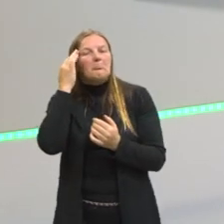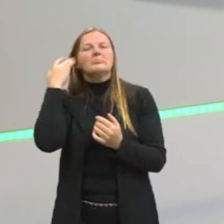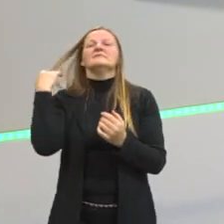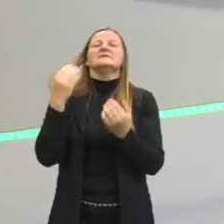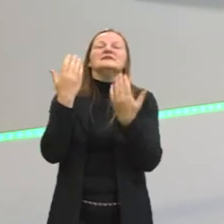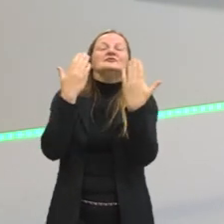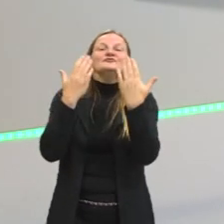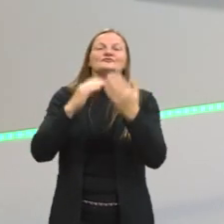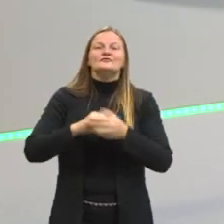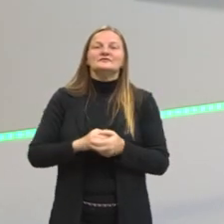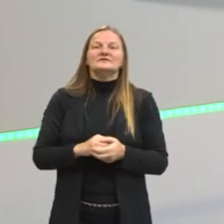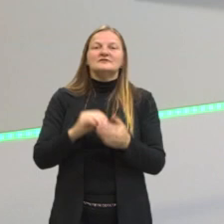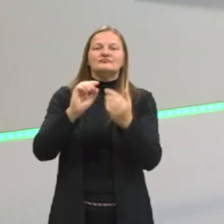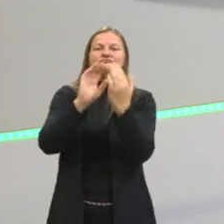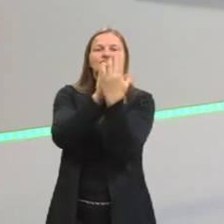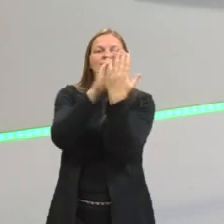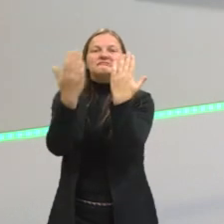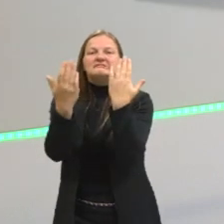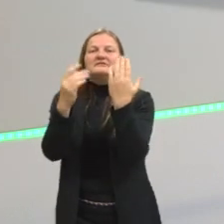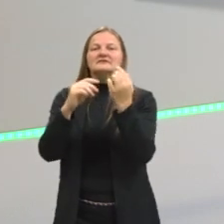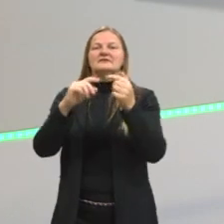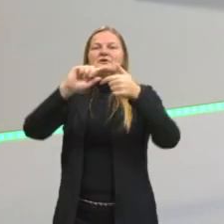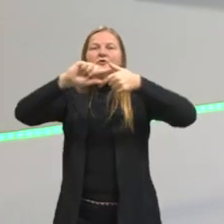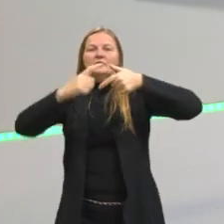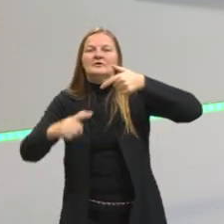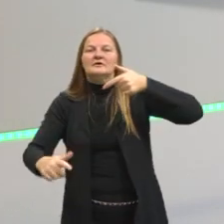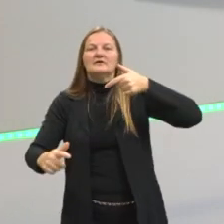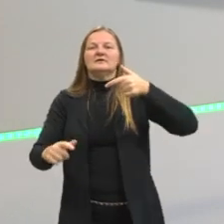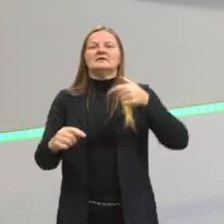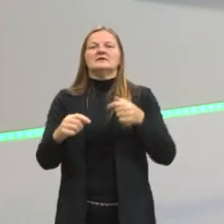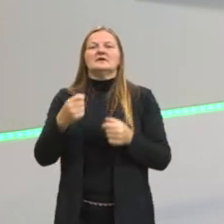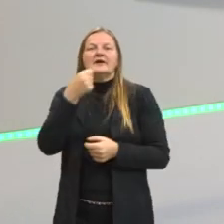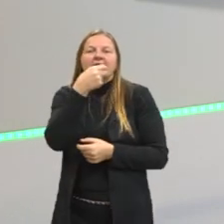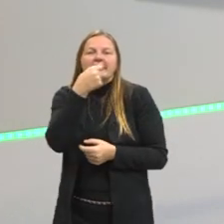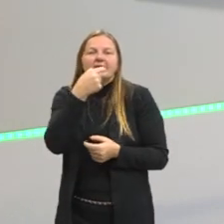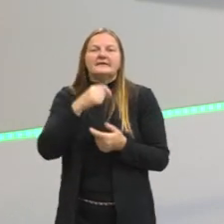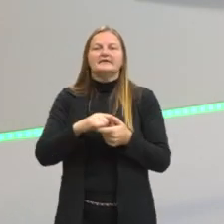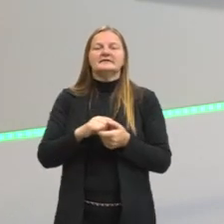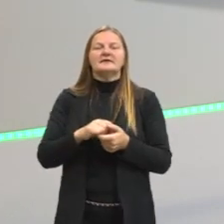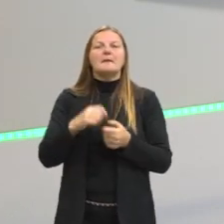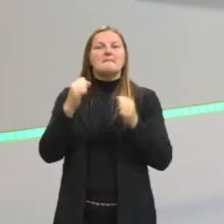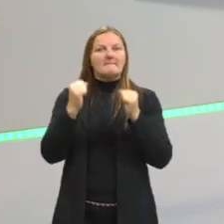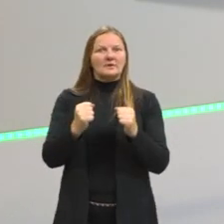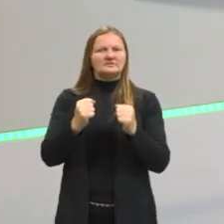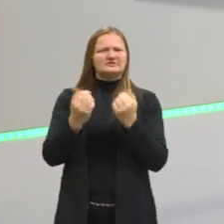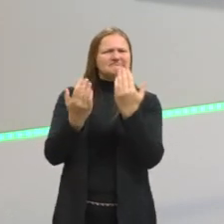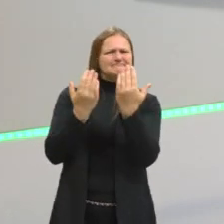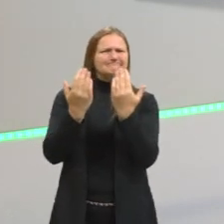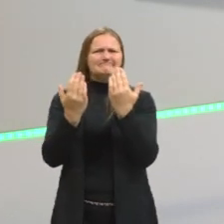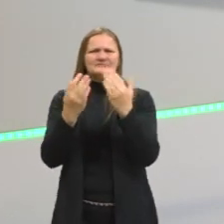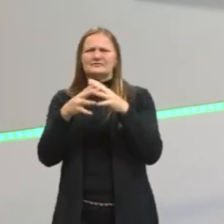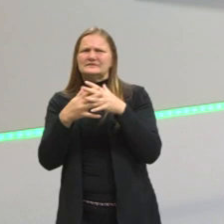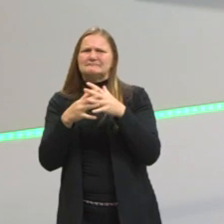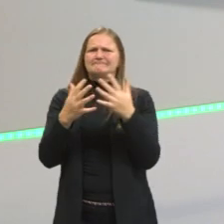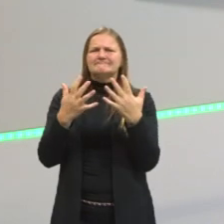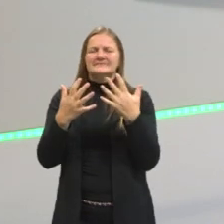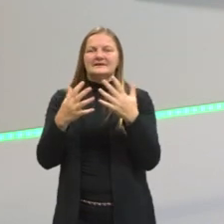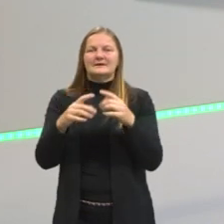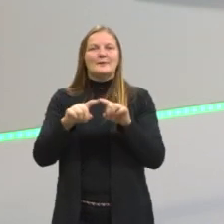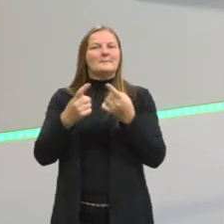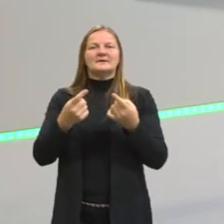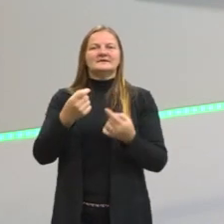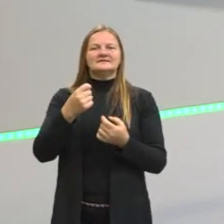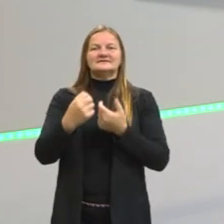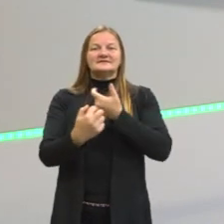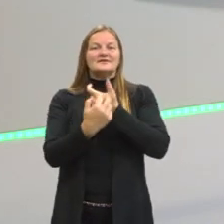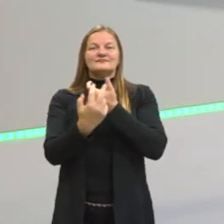estava falando de antítese, de paradoxo, de ironia, que a gente pode ter que dar uma olhada mais profunda para entender a